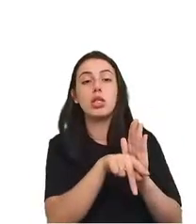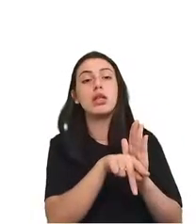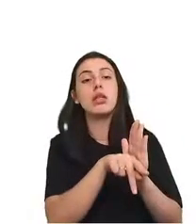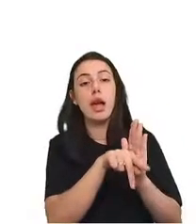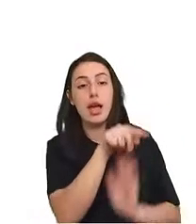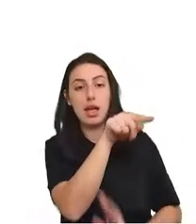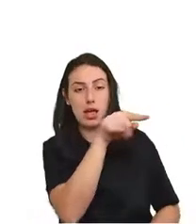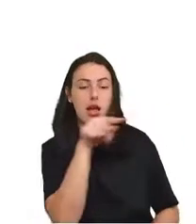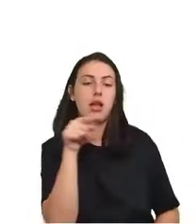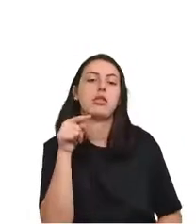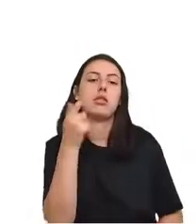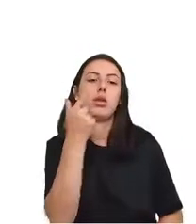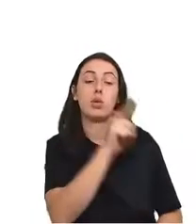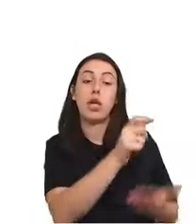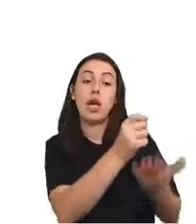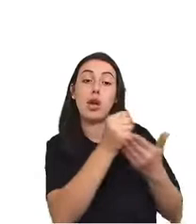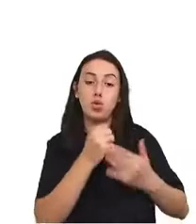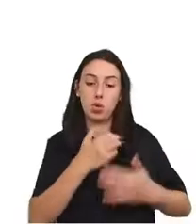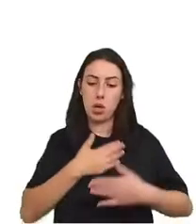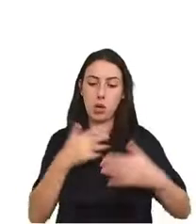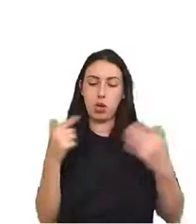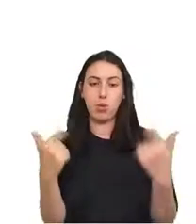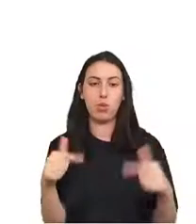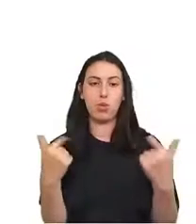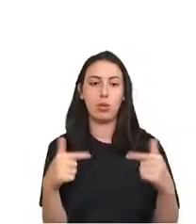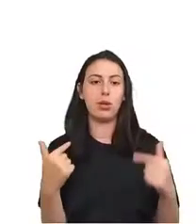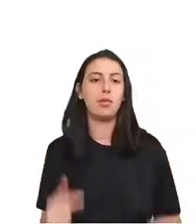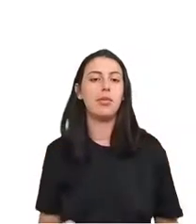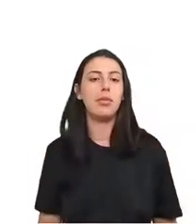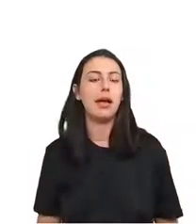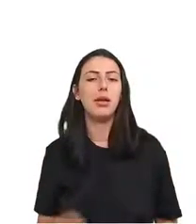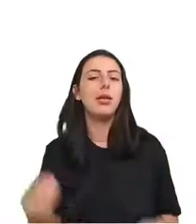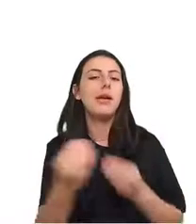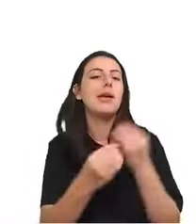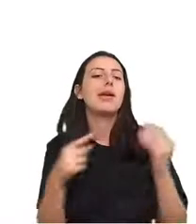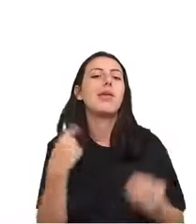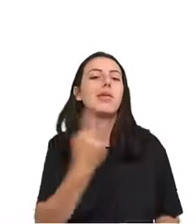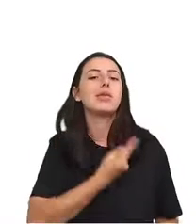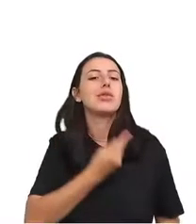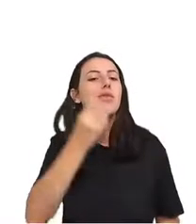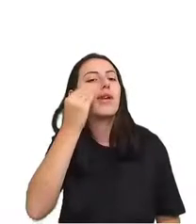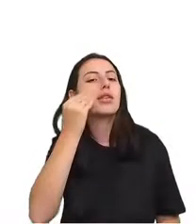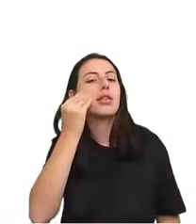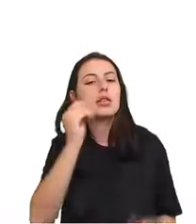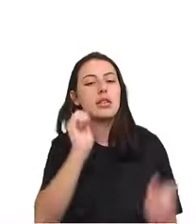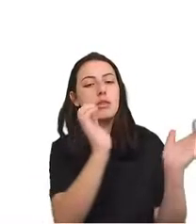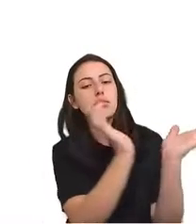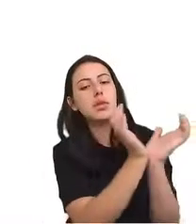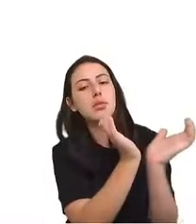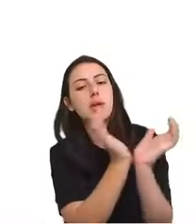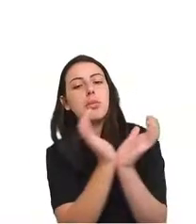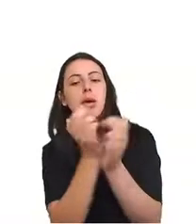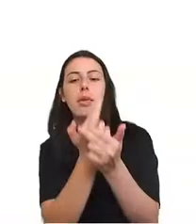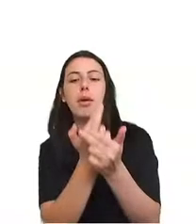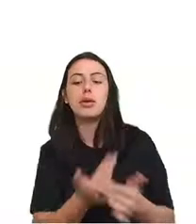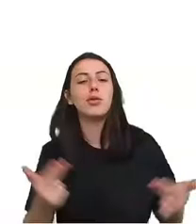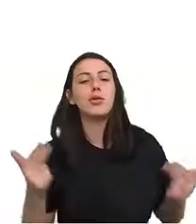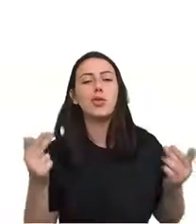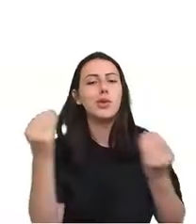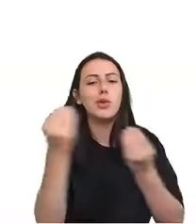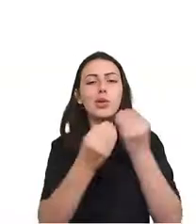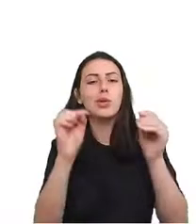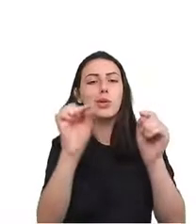vocês entenderem o eu quero dizer, imaginem tentar classificar algo como isso aqui. Seria muito difícil fazer manualmente. Se você pensar, bom,